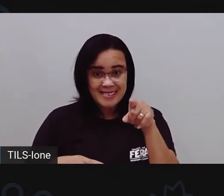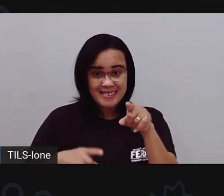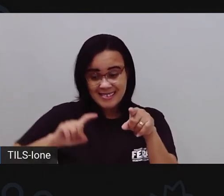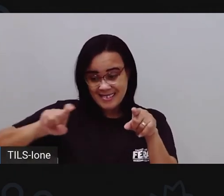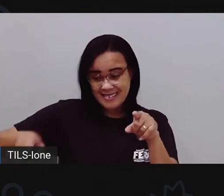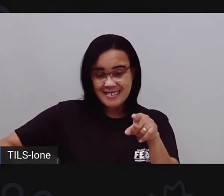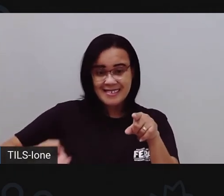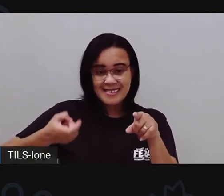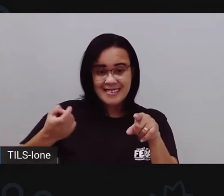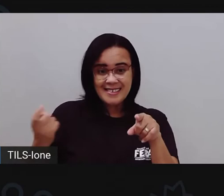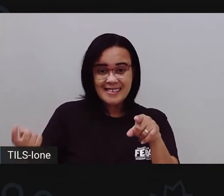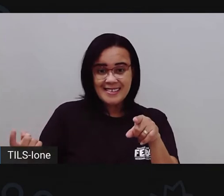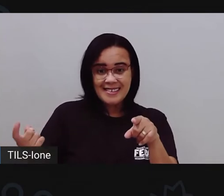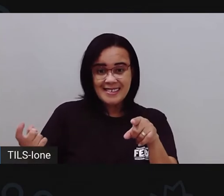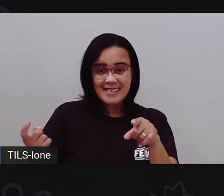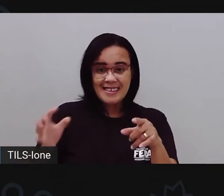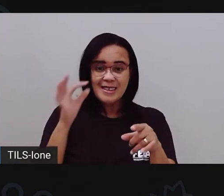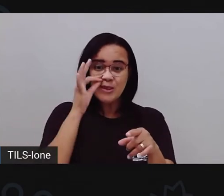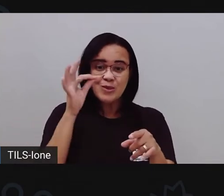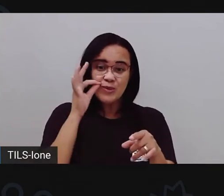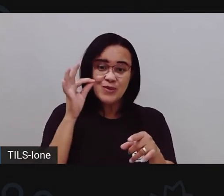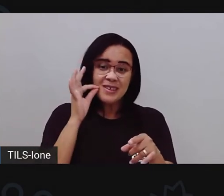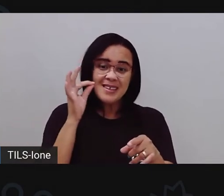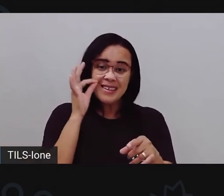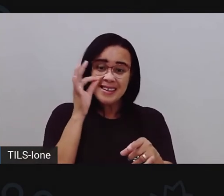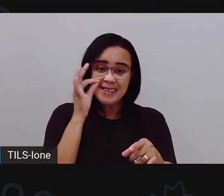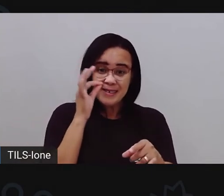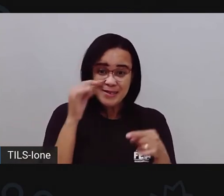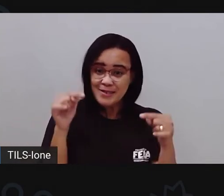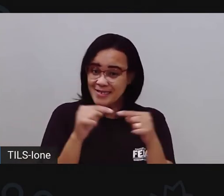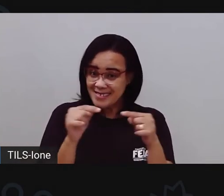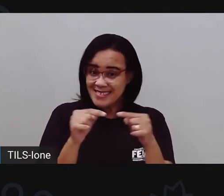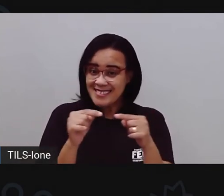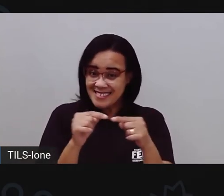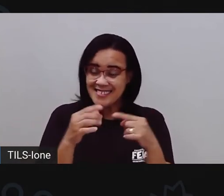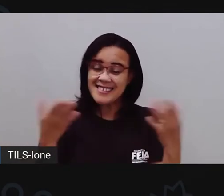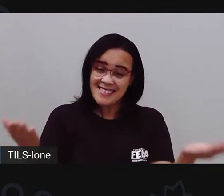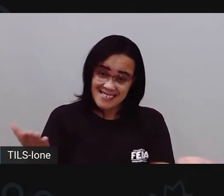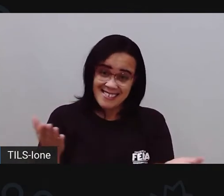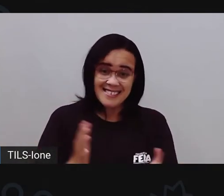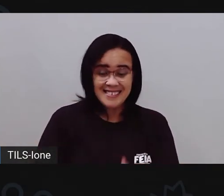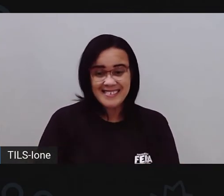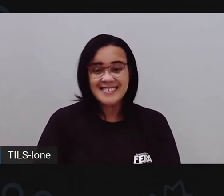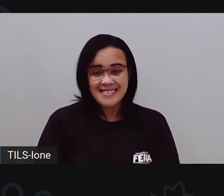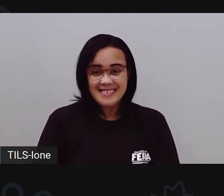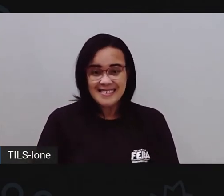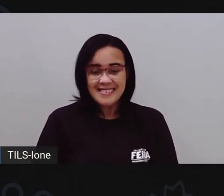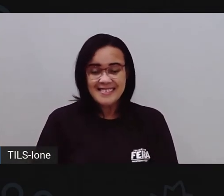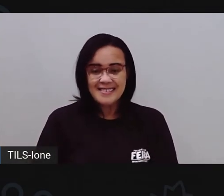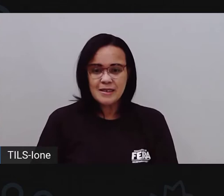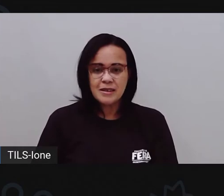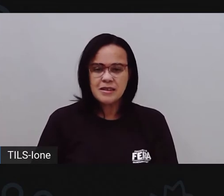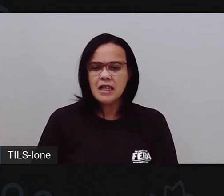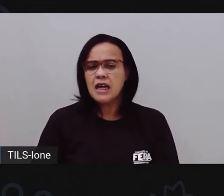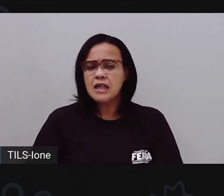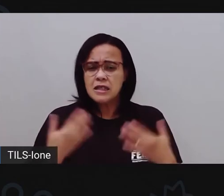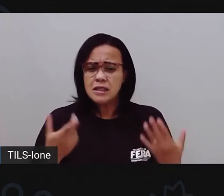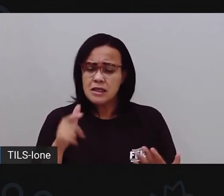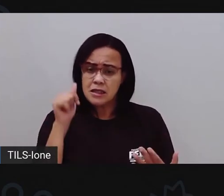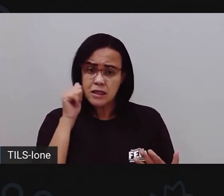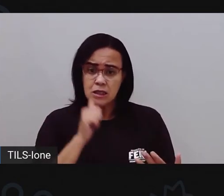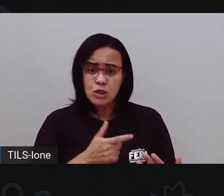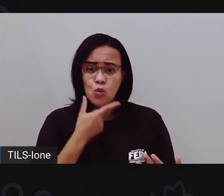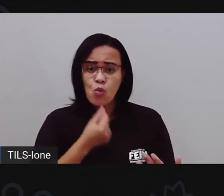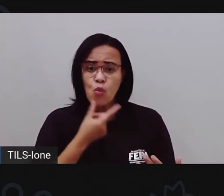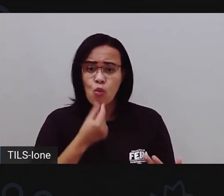o rabo... Opa, é desse lado aqui. O rabo de um gato, né? Então, a gente vê que o ilustrador foi fazendo